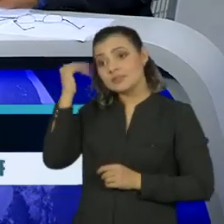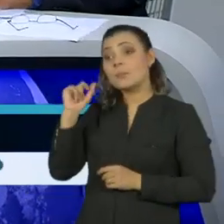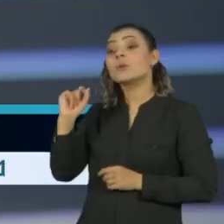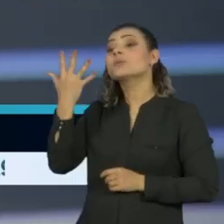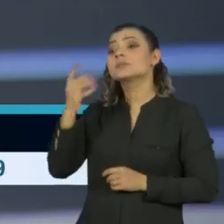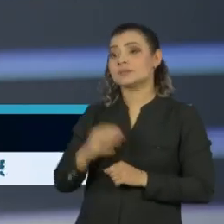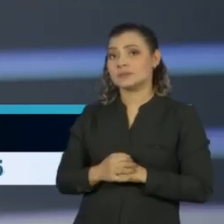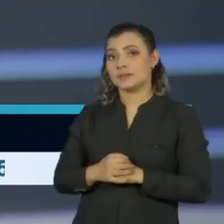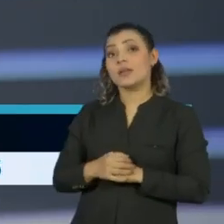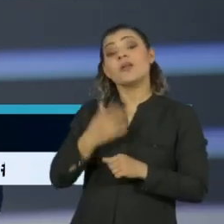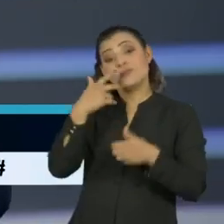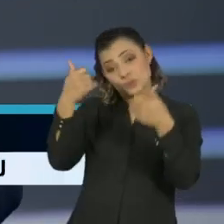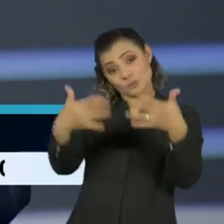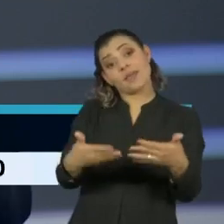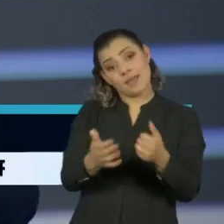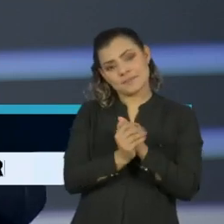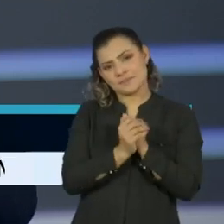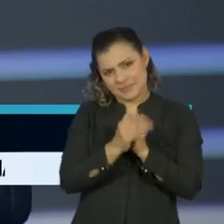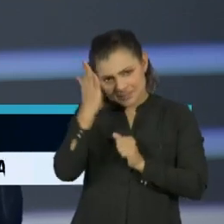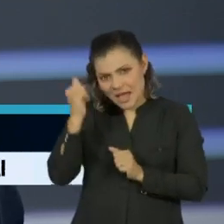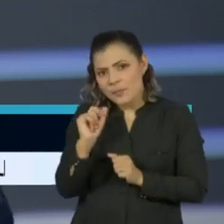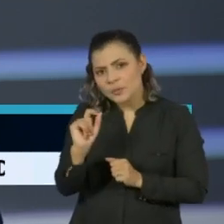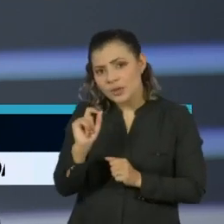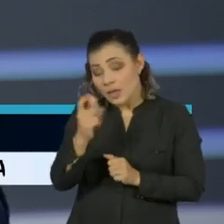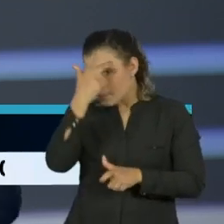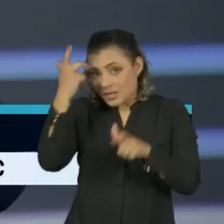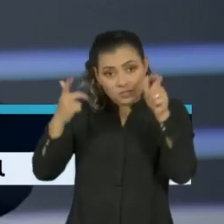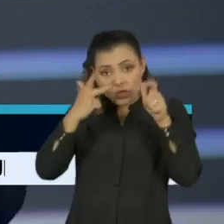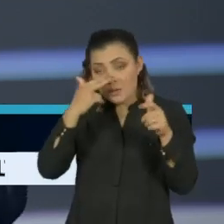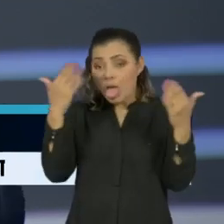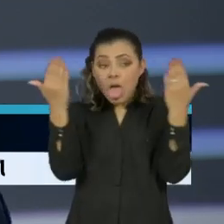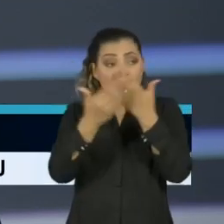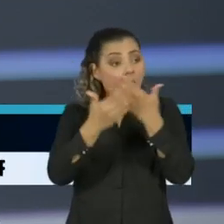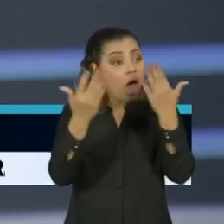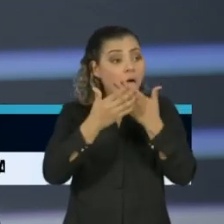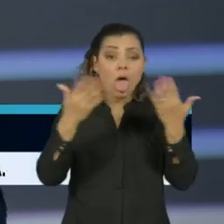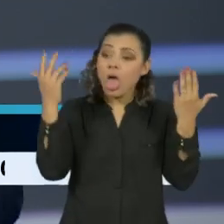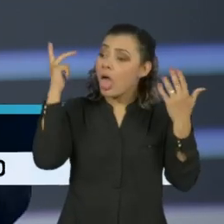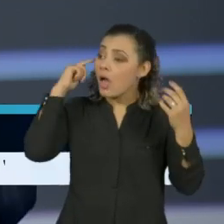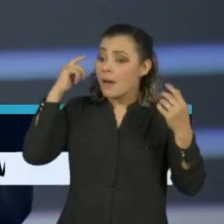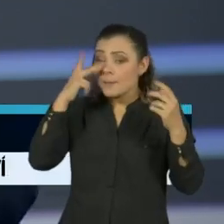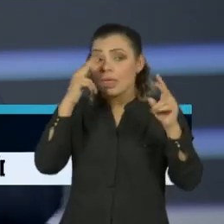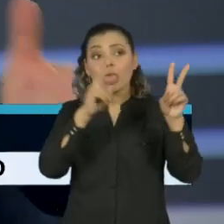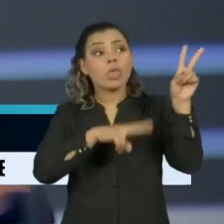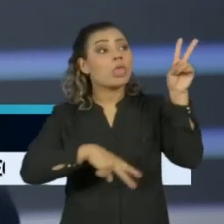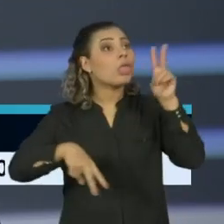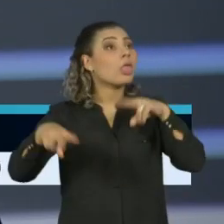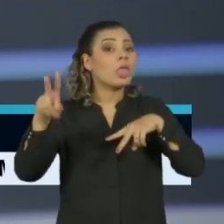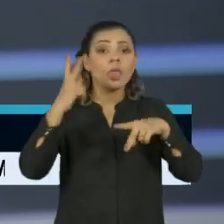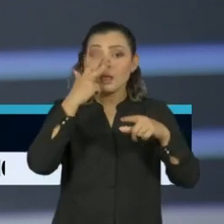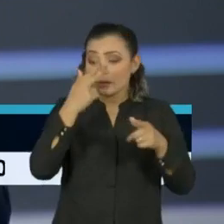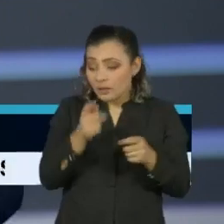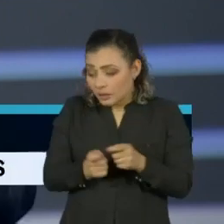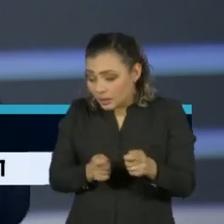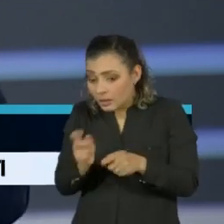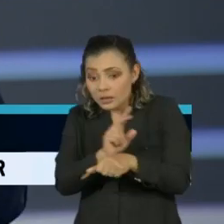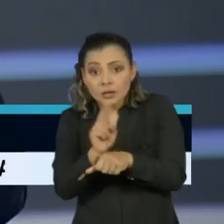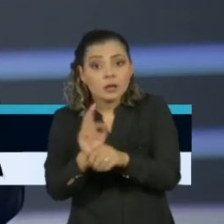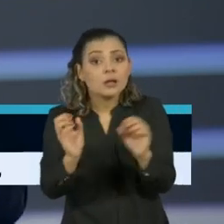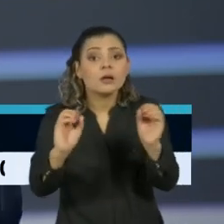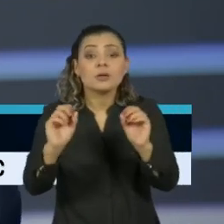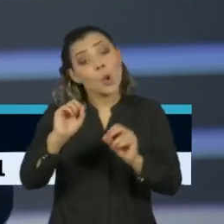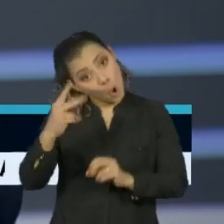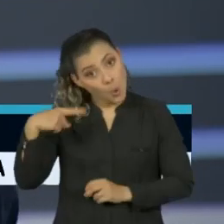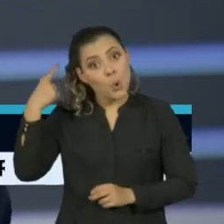A doutora pode explicar também. A pessoa não está lúcida, perdeu o seu juízo, não consegue gerir os seus negócios, ou ficou